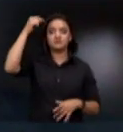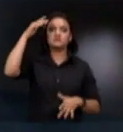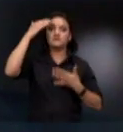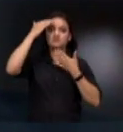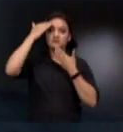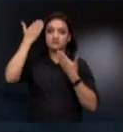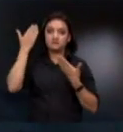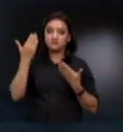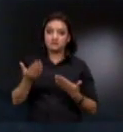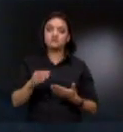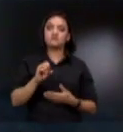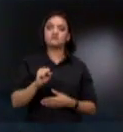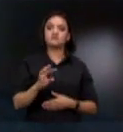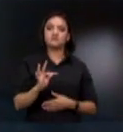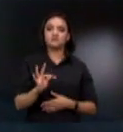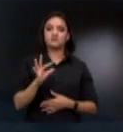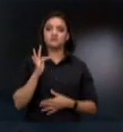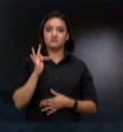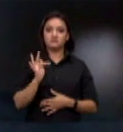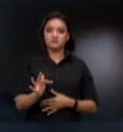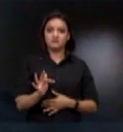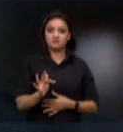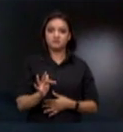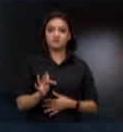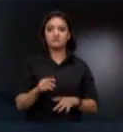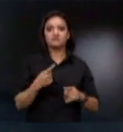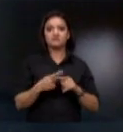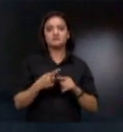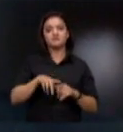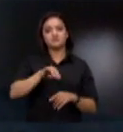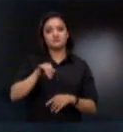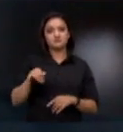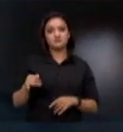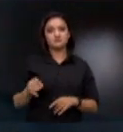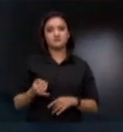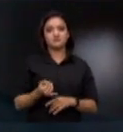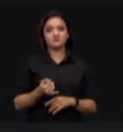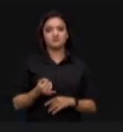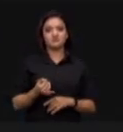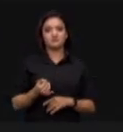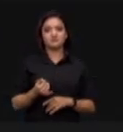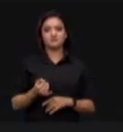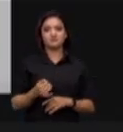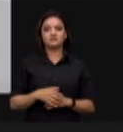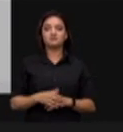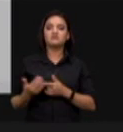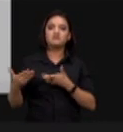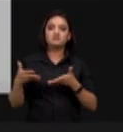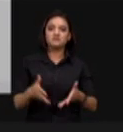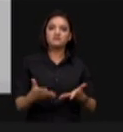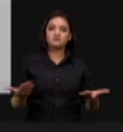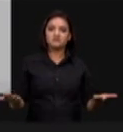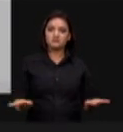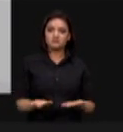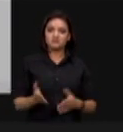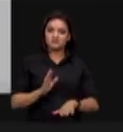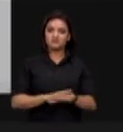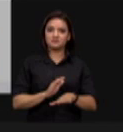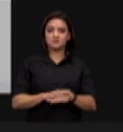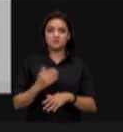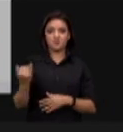agradeço ao STF a oportunidade de estar aqui hoje participando desse momento